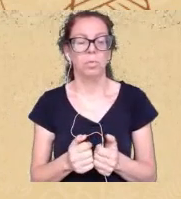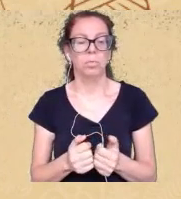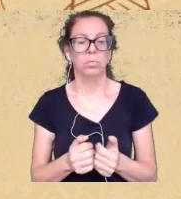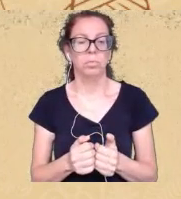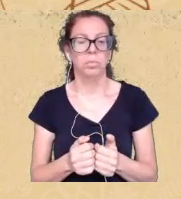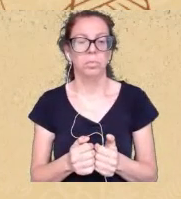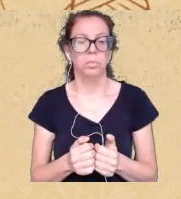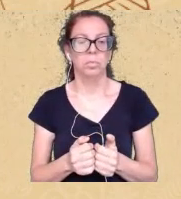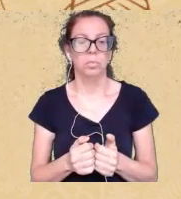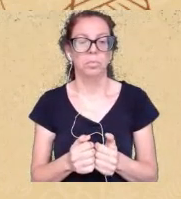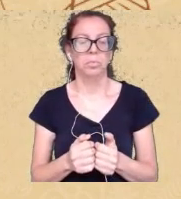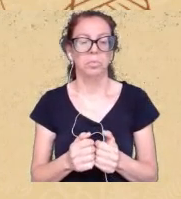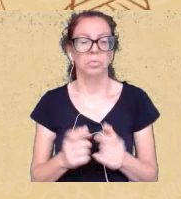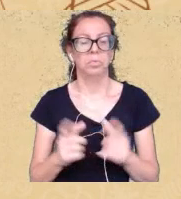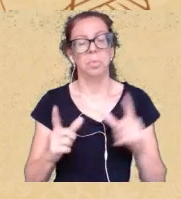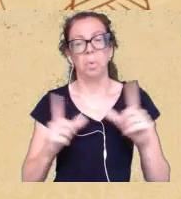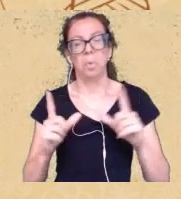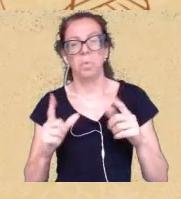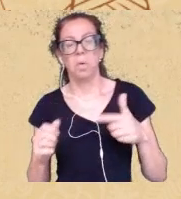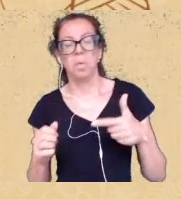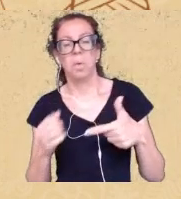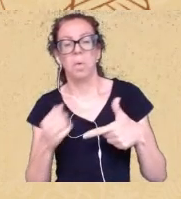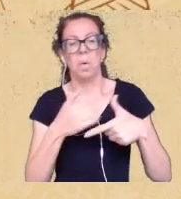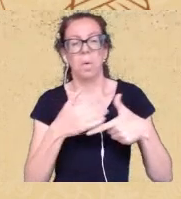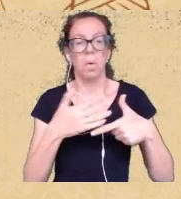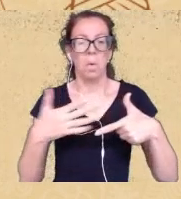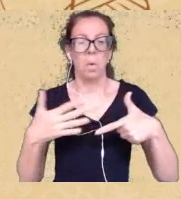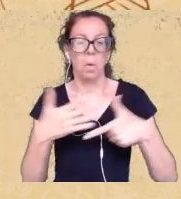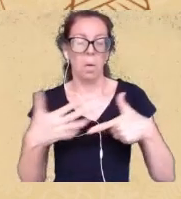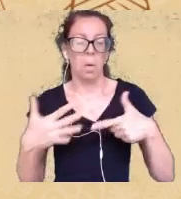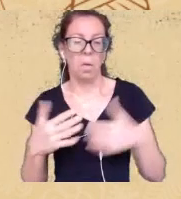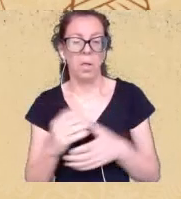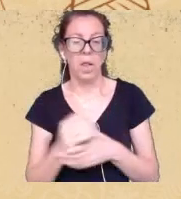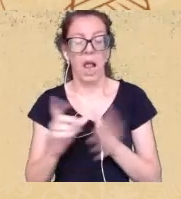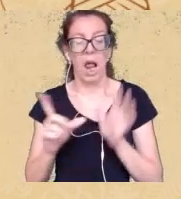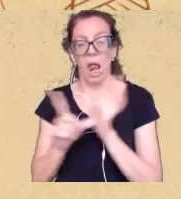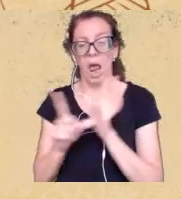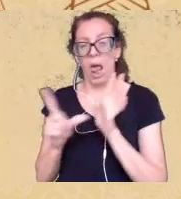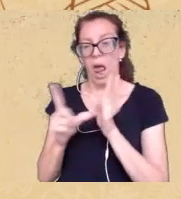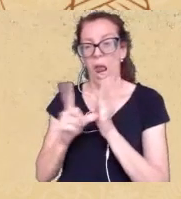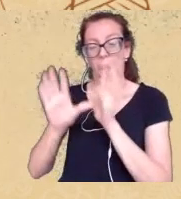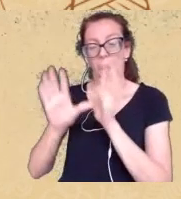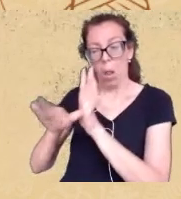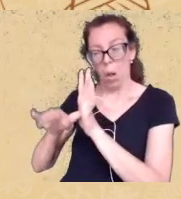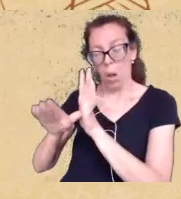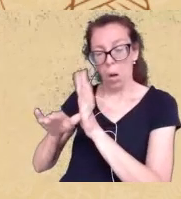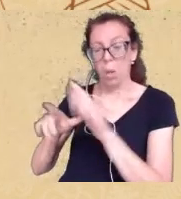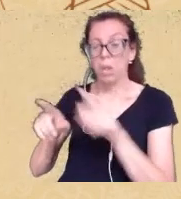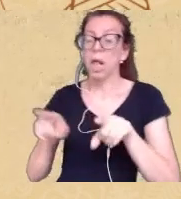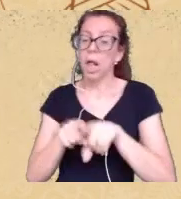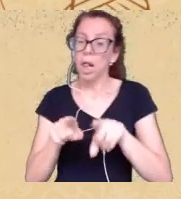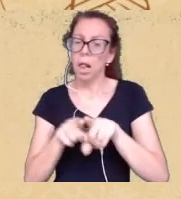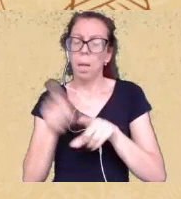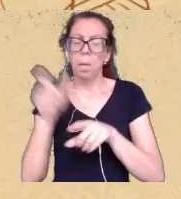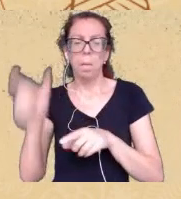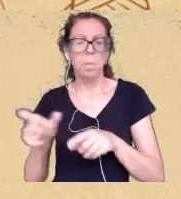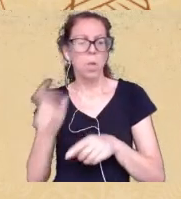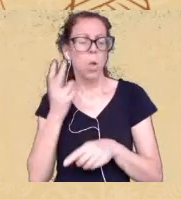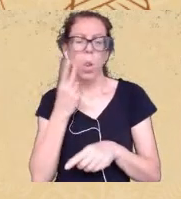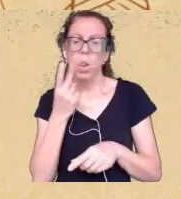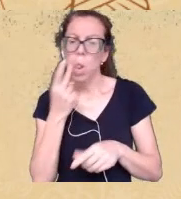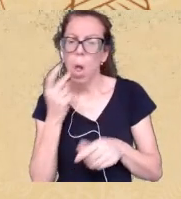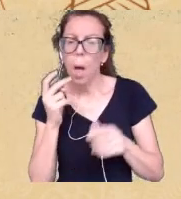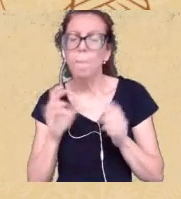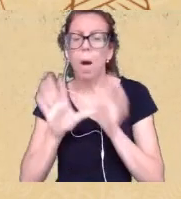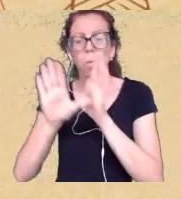homossexual assalta loja todo mundo sabe que heterossexuais também assaltam lojas mas esse tipo de apresentação é